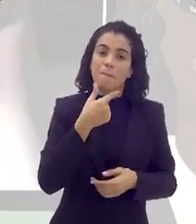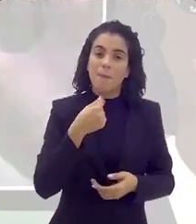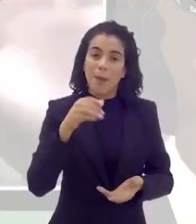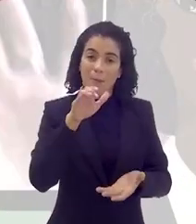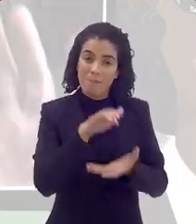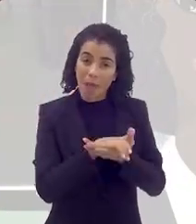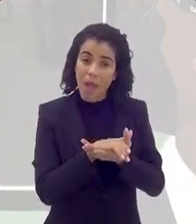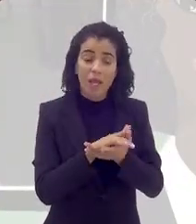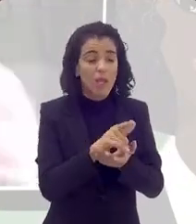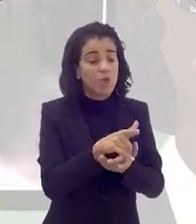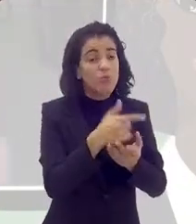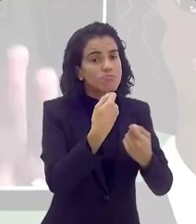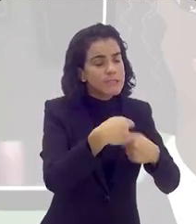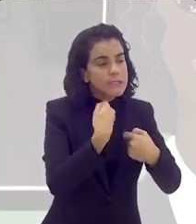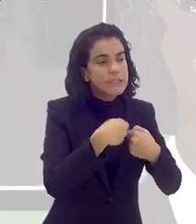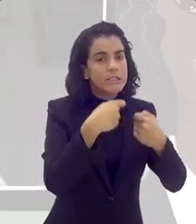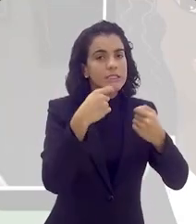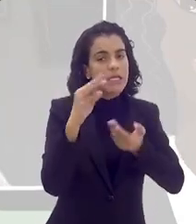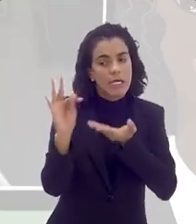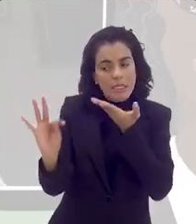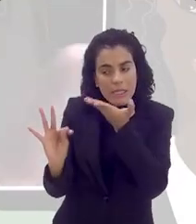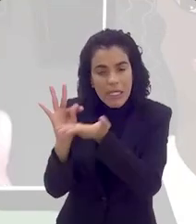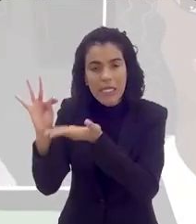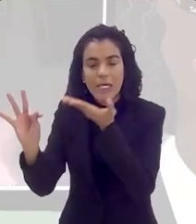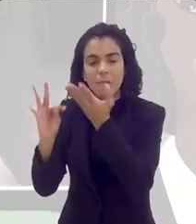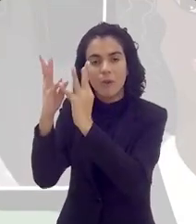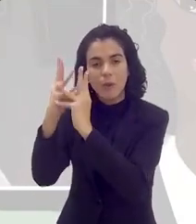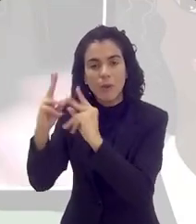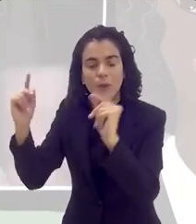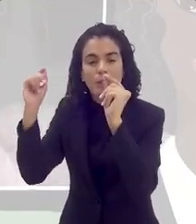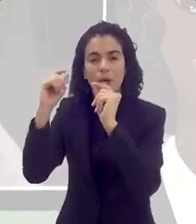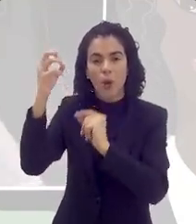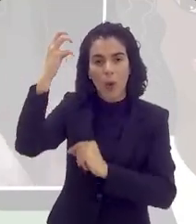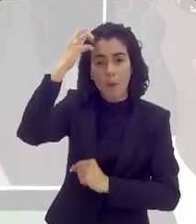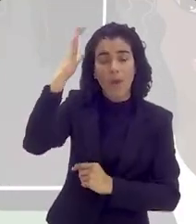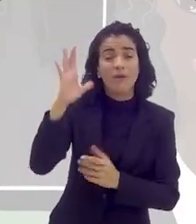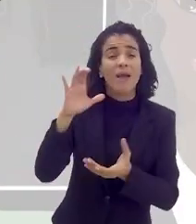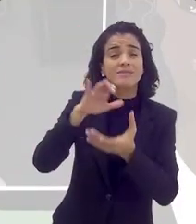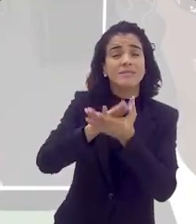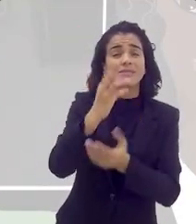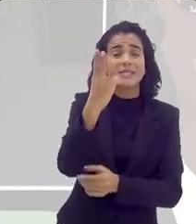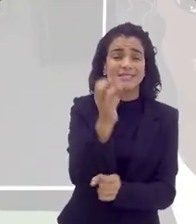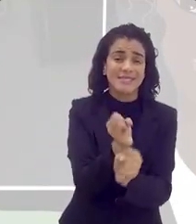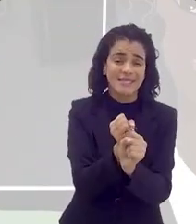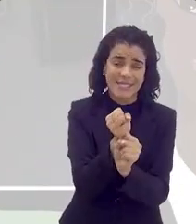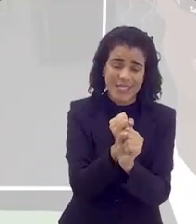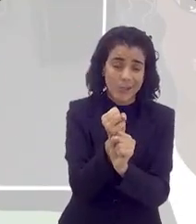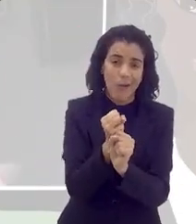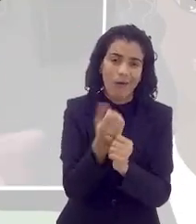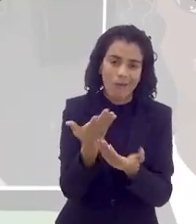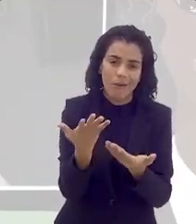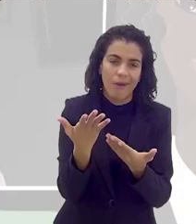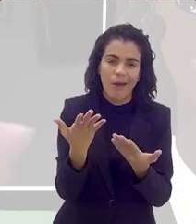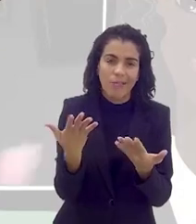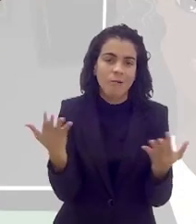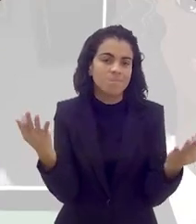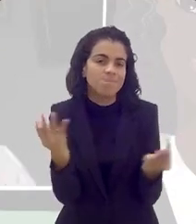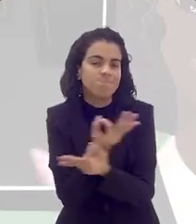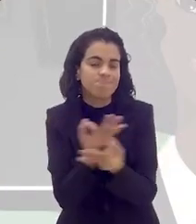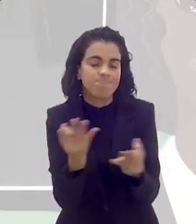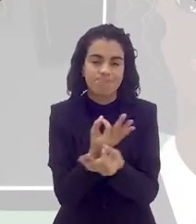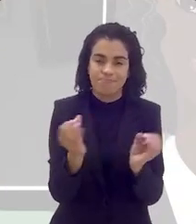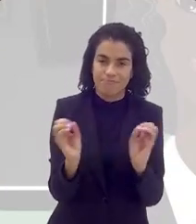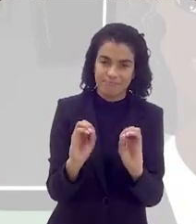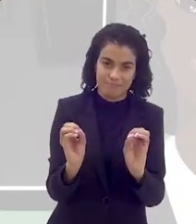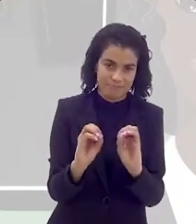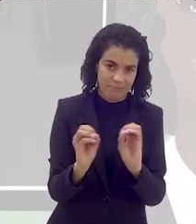né, o meu marido das culpas que ele tem, que ele tá na terapia, mas, assim, não tem tanto tempo, a gente é casado há três anos, então a coisa não tá, assim, tão